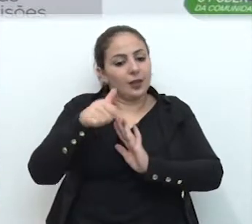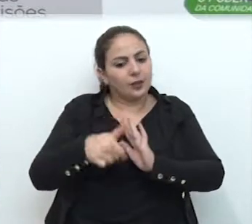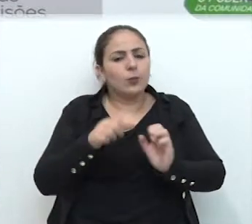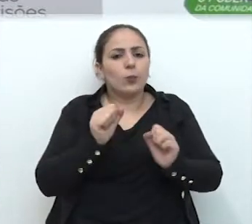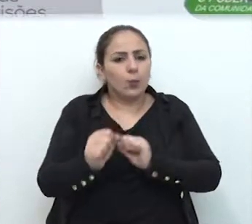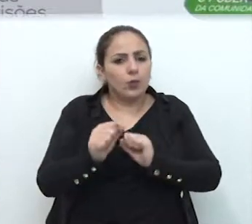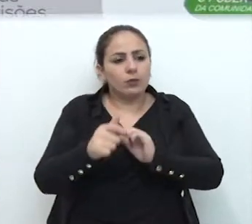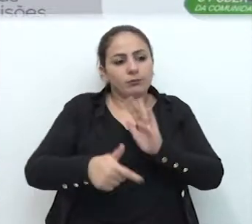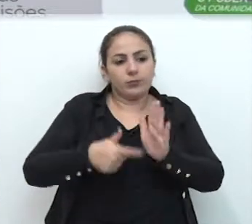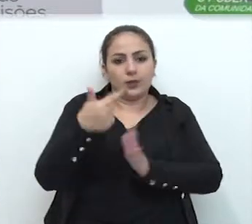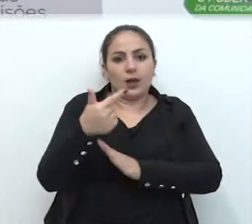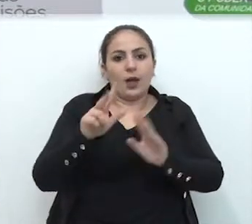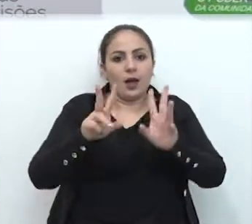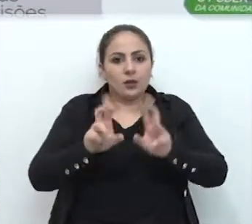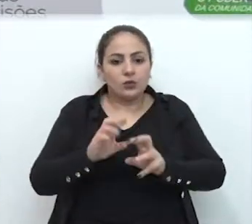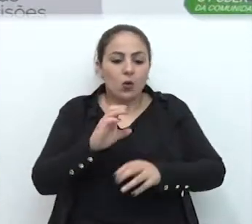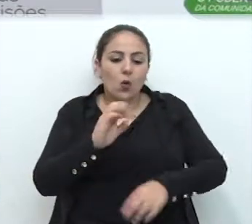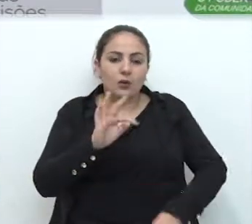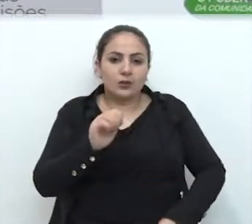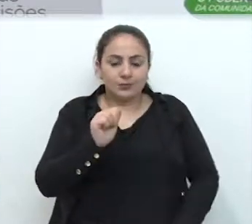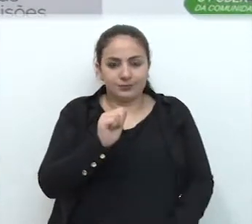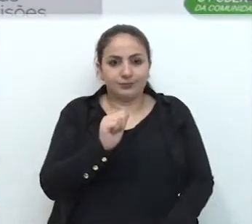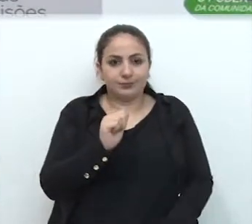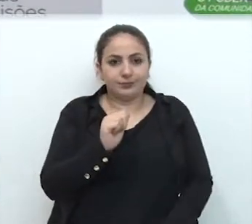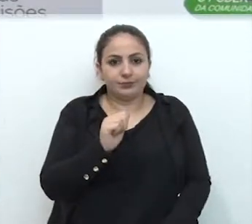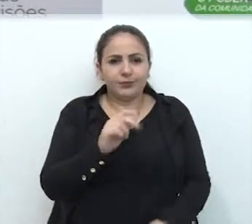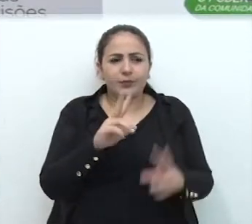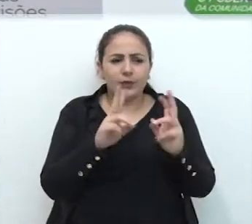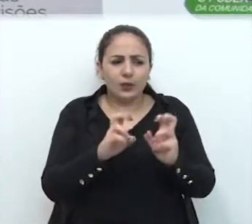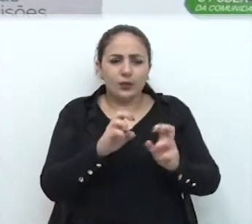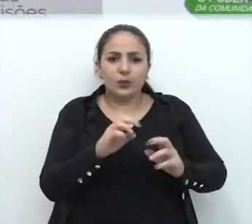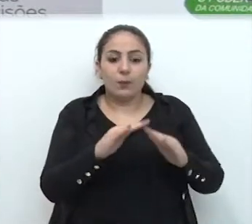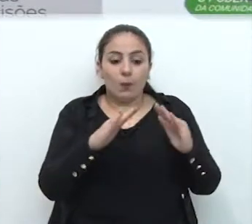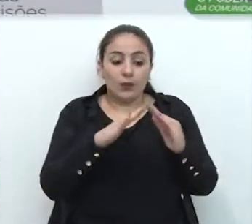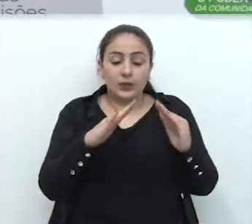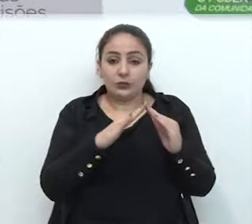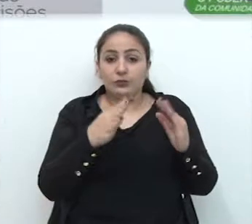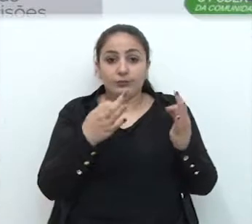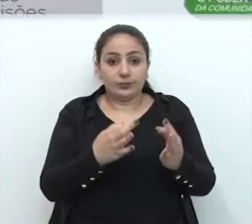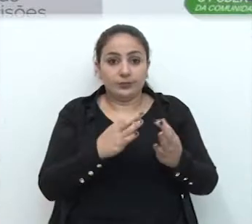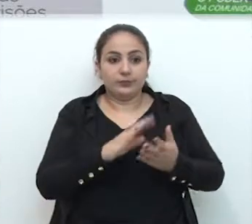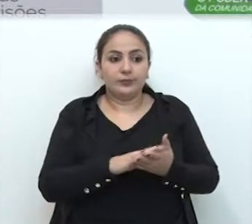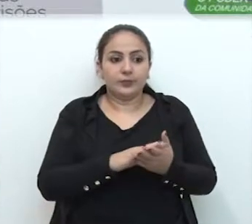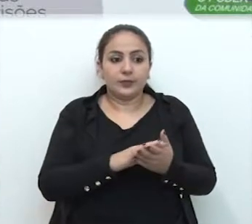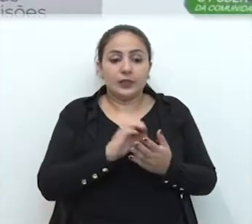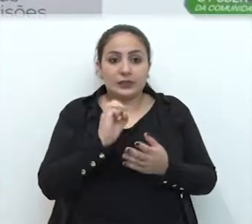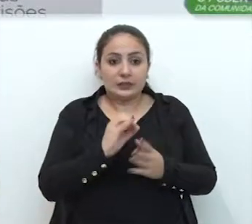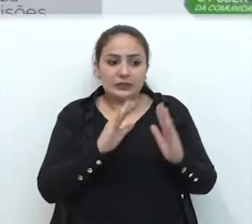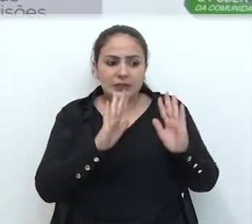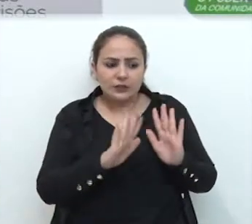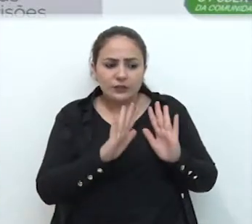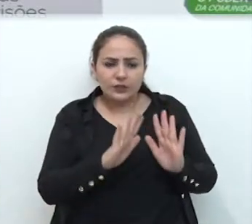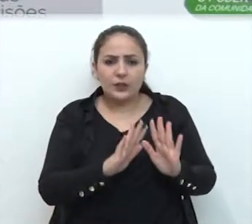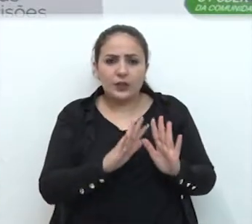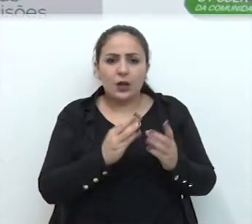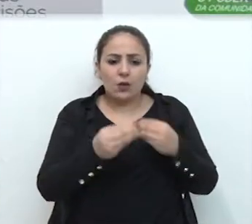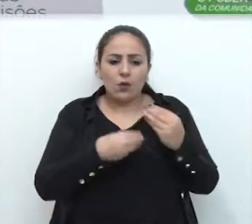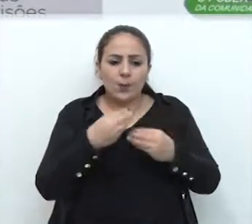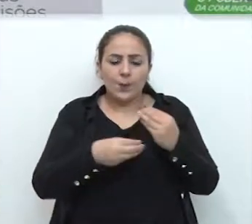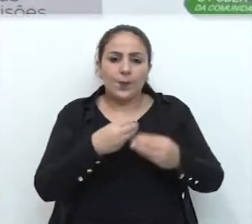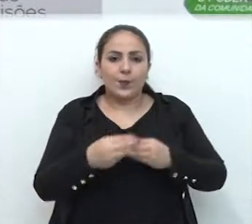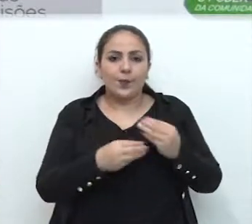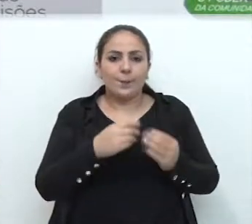depois pode ser, segundo, a questão das cotas. A questão da moradia digna. E para quem fica lá, além da